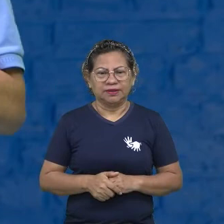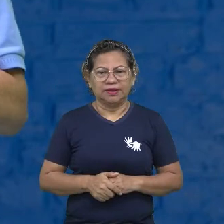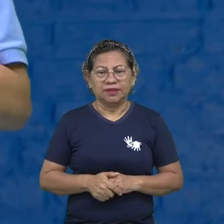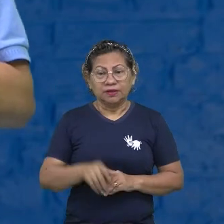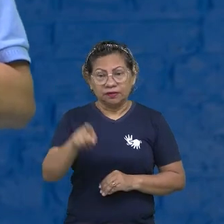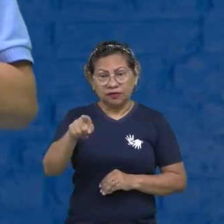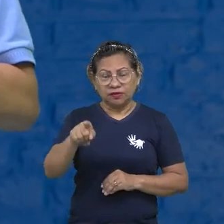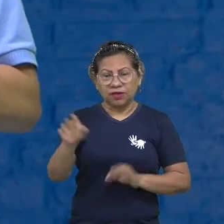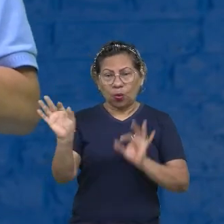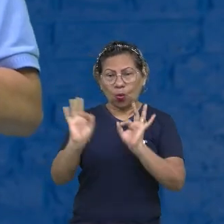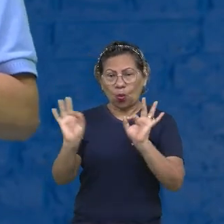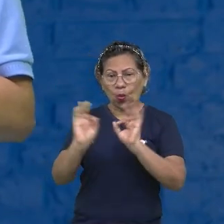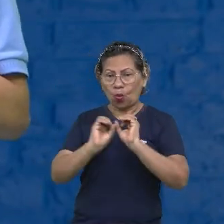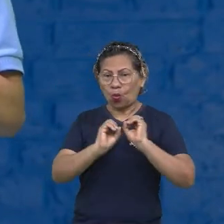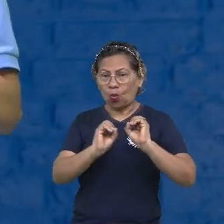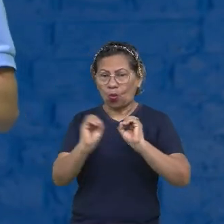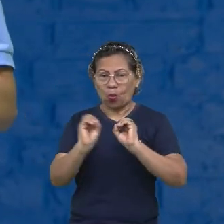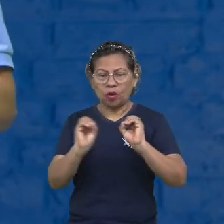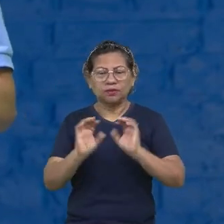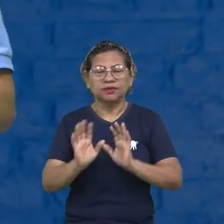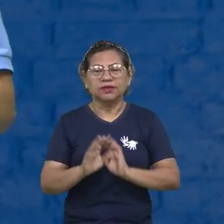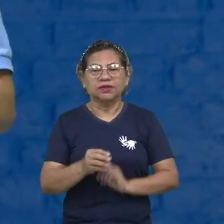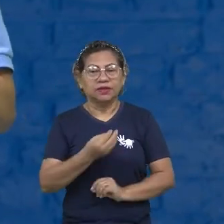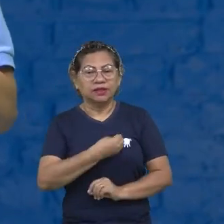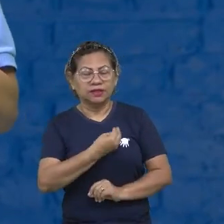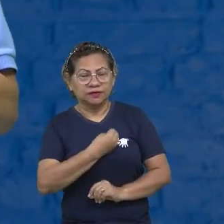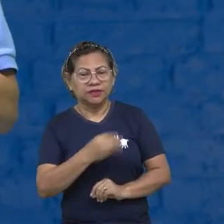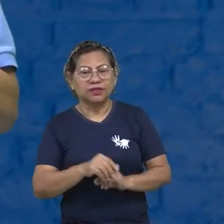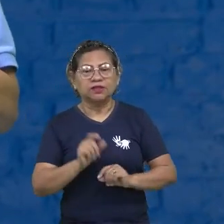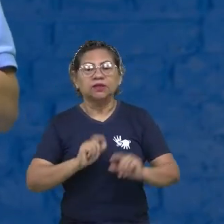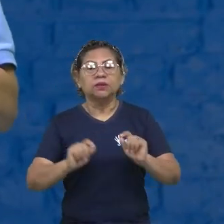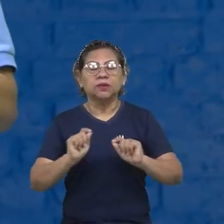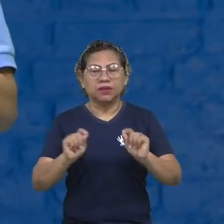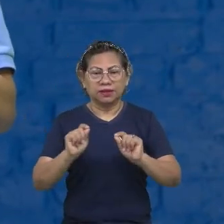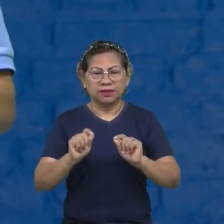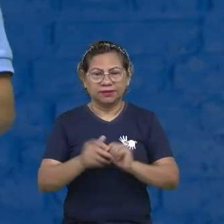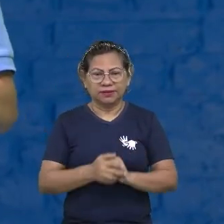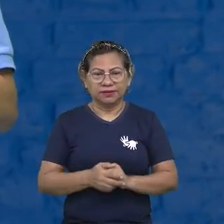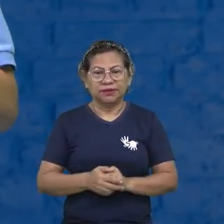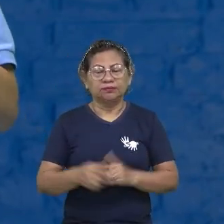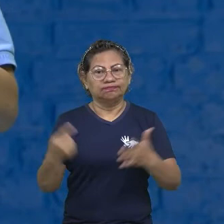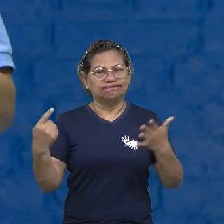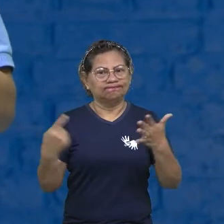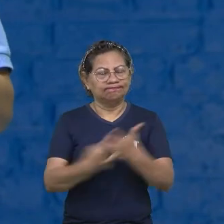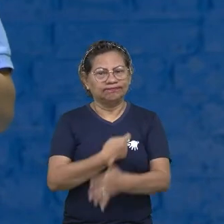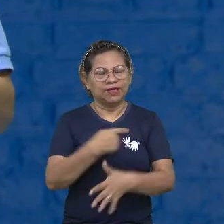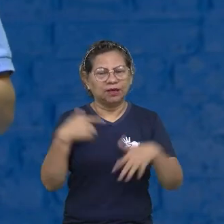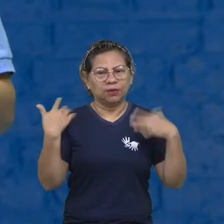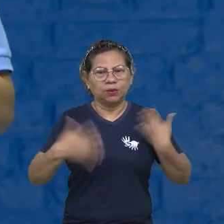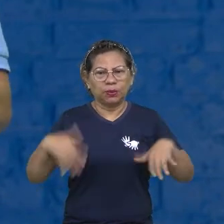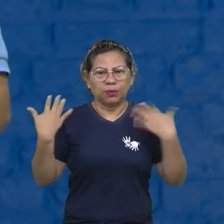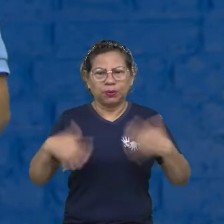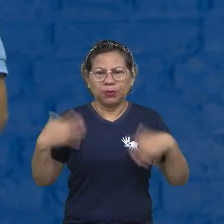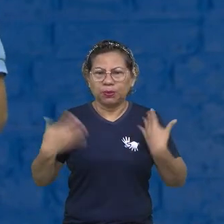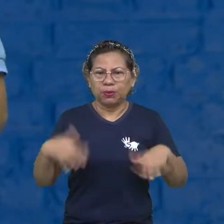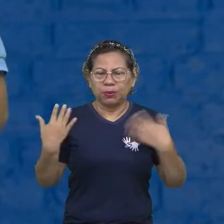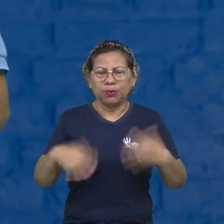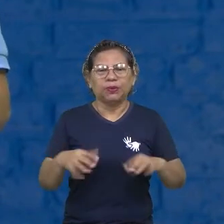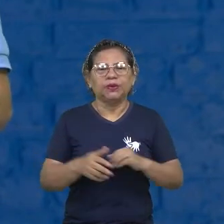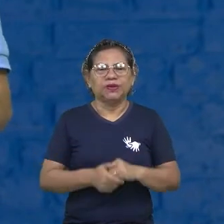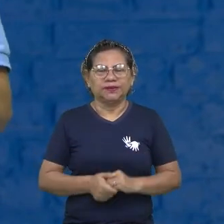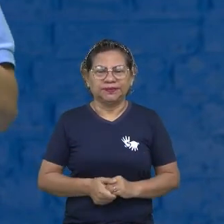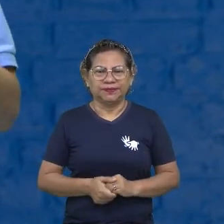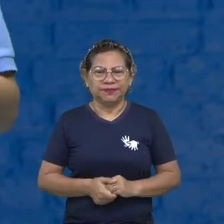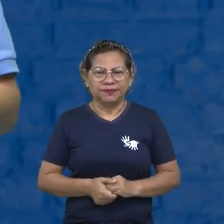sabe como começar um projeto de vida, são as perguntas poderosas. Nós temos perguntas poderosas para isso.